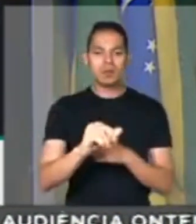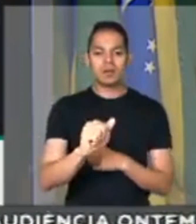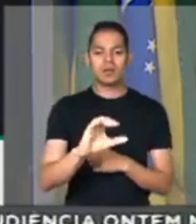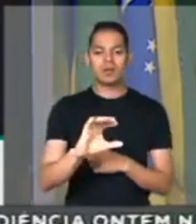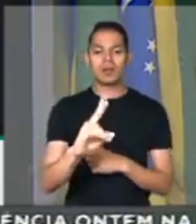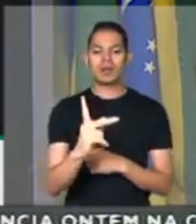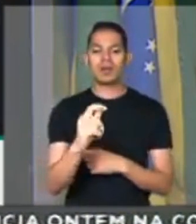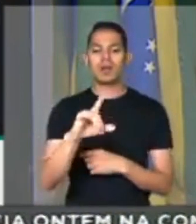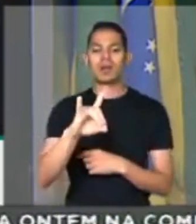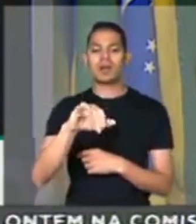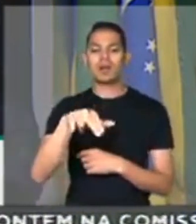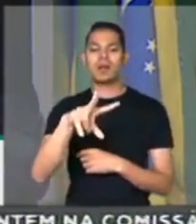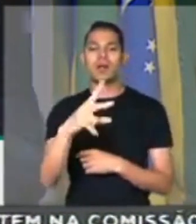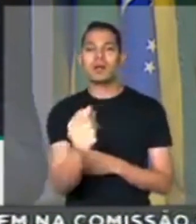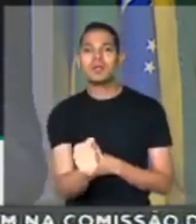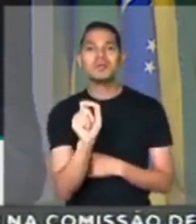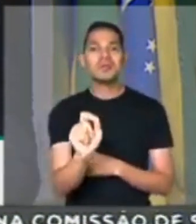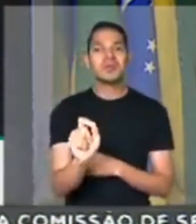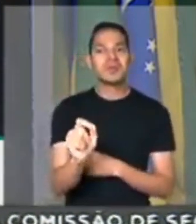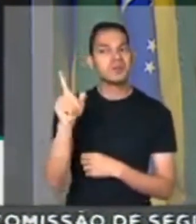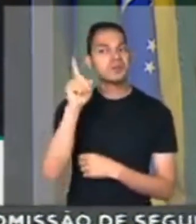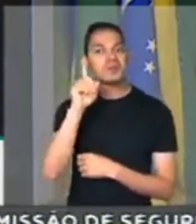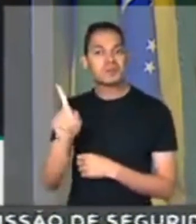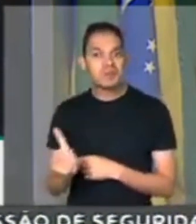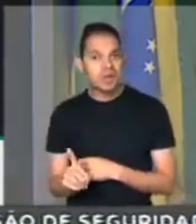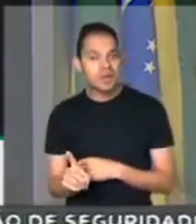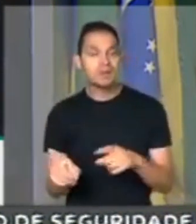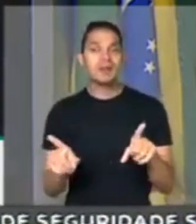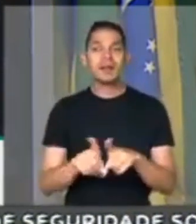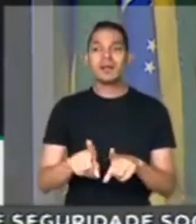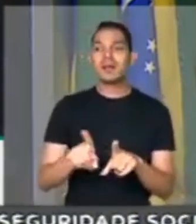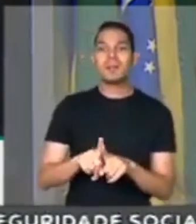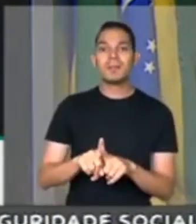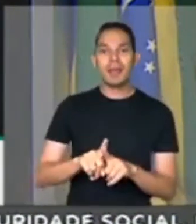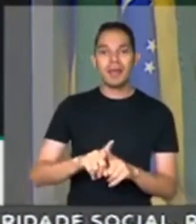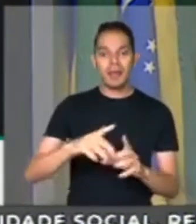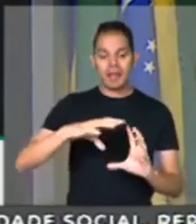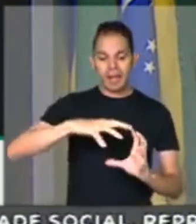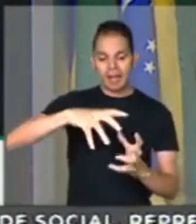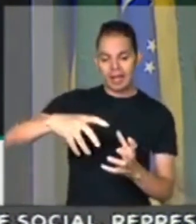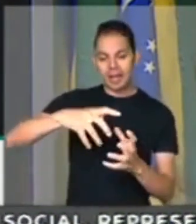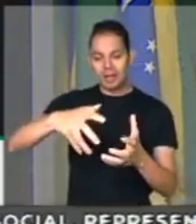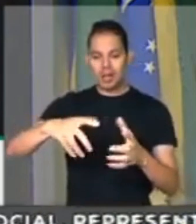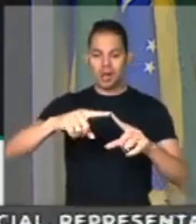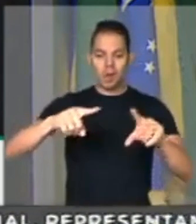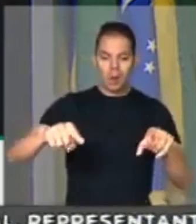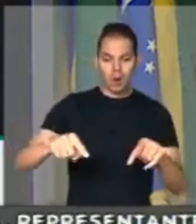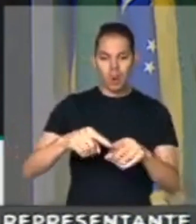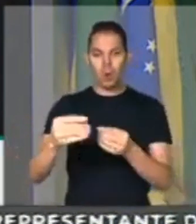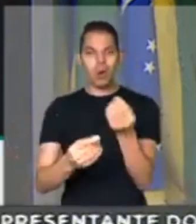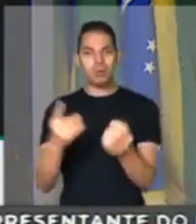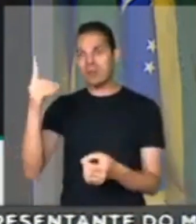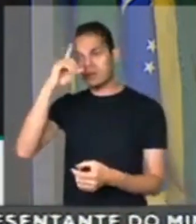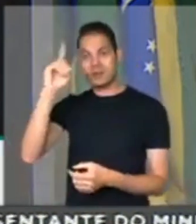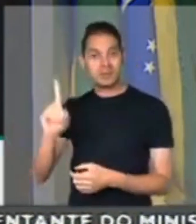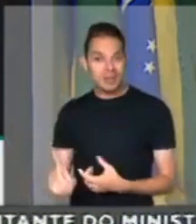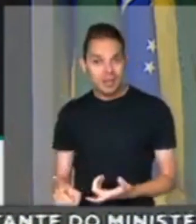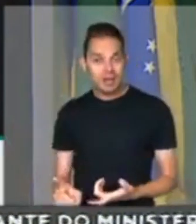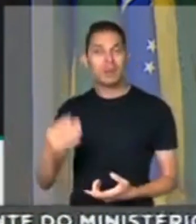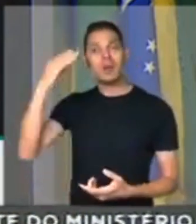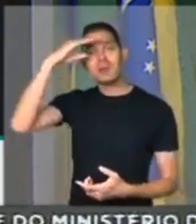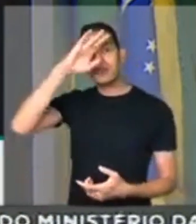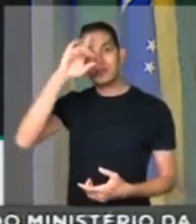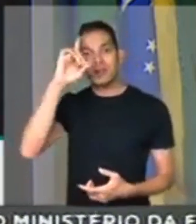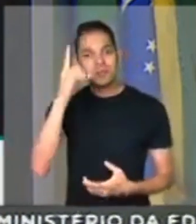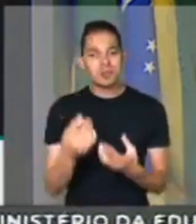que a terra é redonda, que segundo o guru dele a terra é plana, né? Ele não sabe que tem desmatamento, porque nunca se